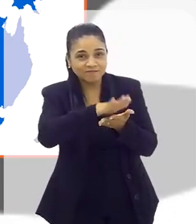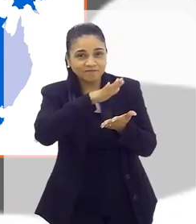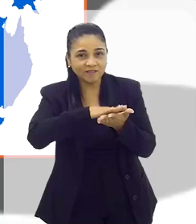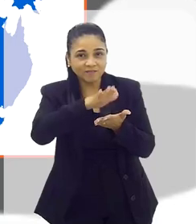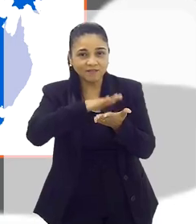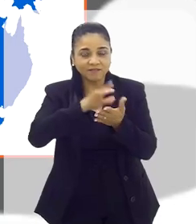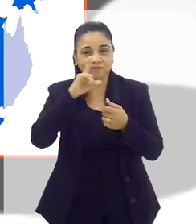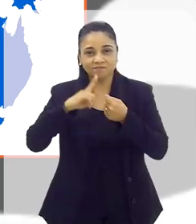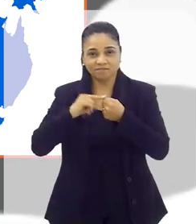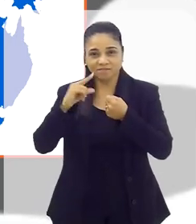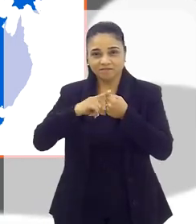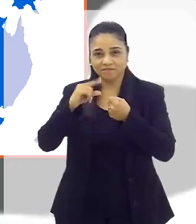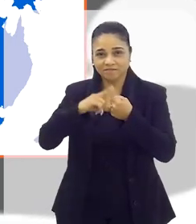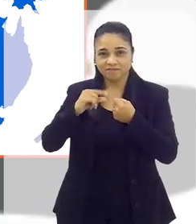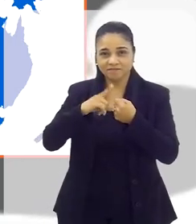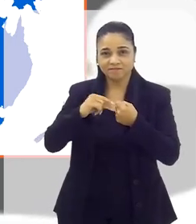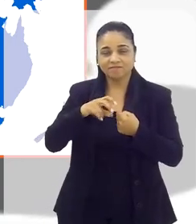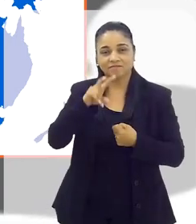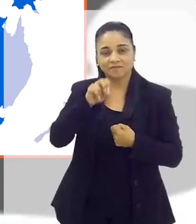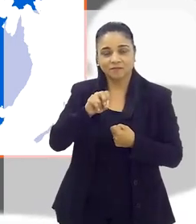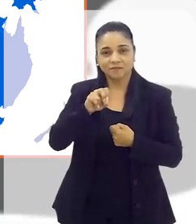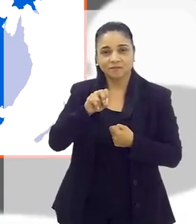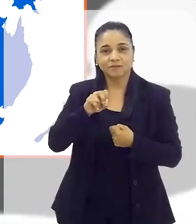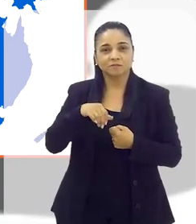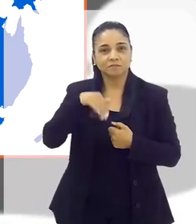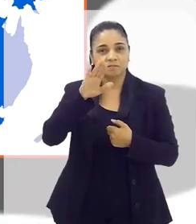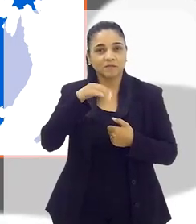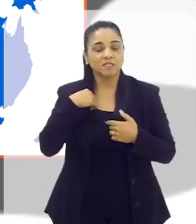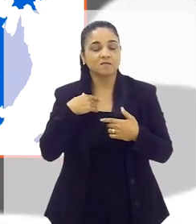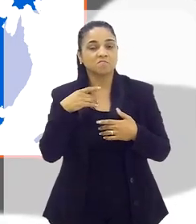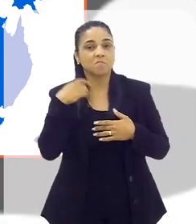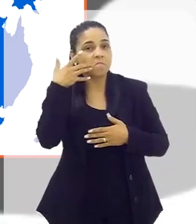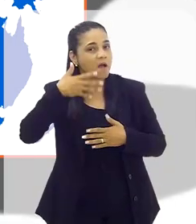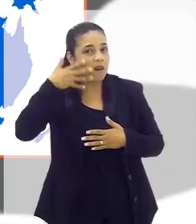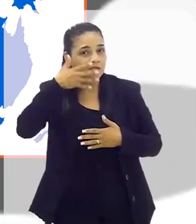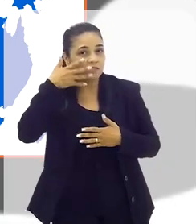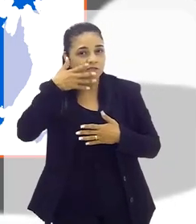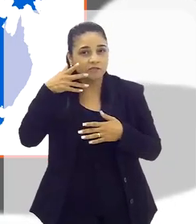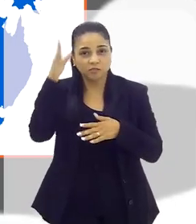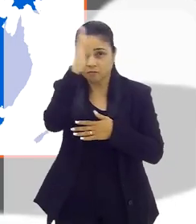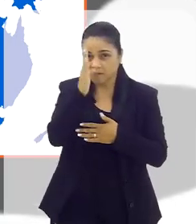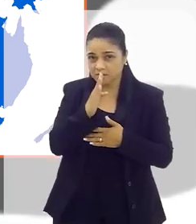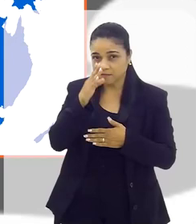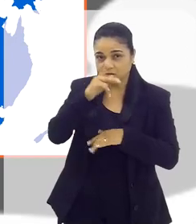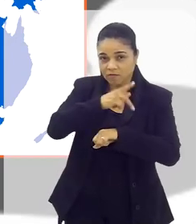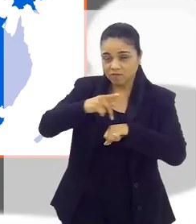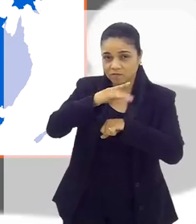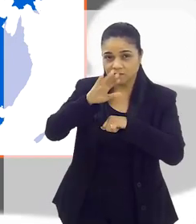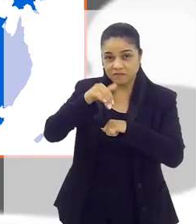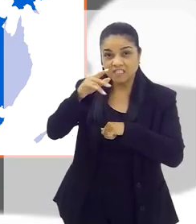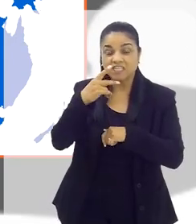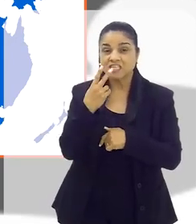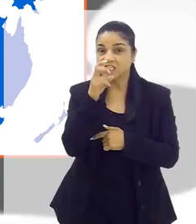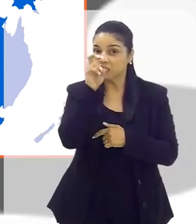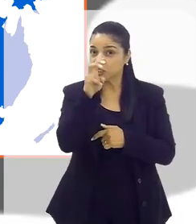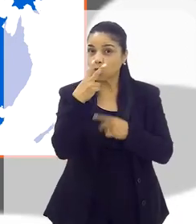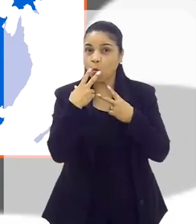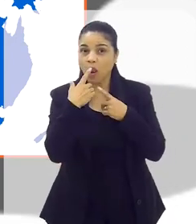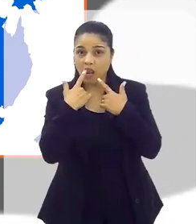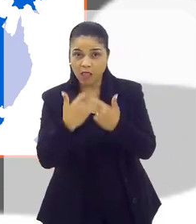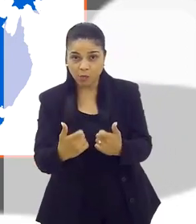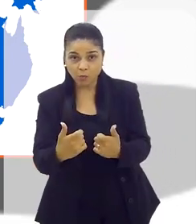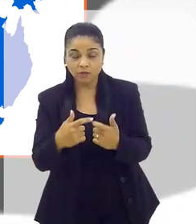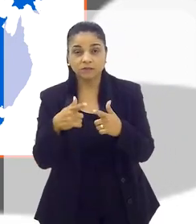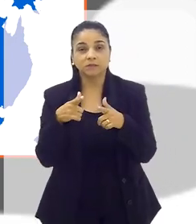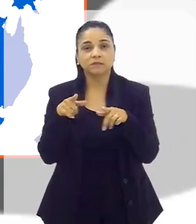artigos no Brasil e no exterior. O palestrante nacional e internacional fala cinco idiomas, além de ser doutor em Direito da